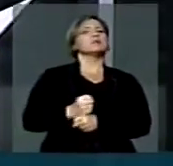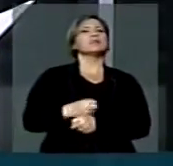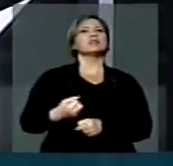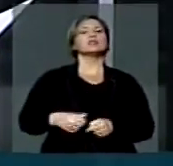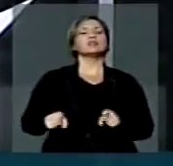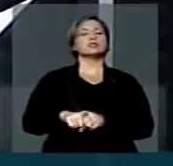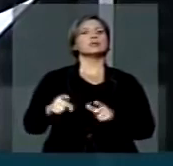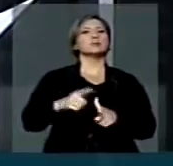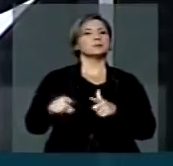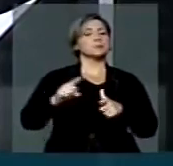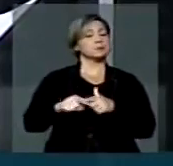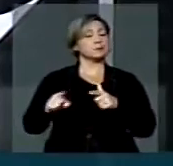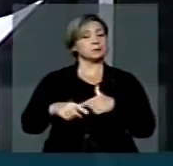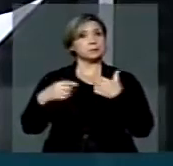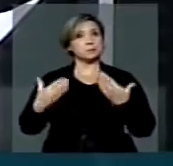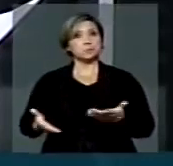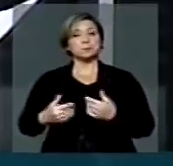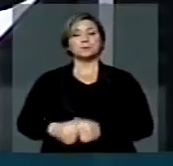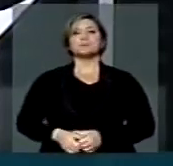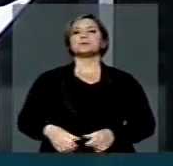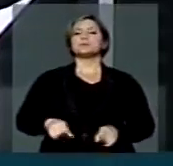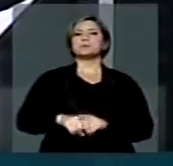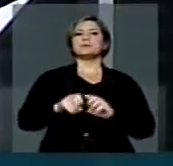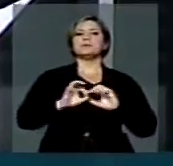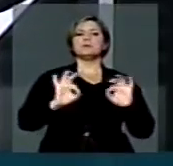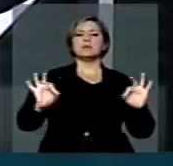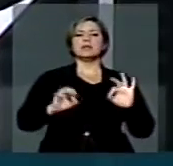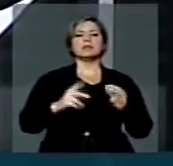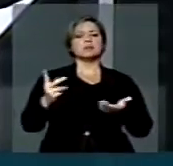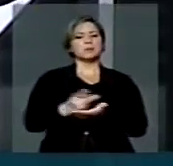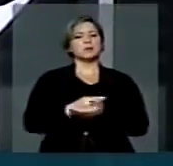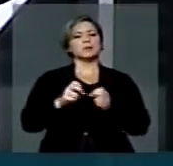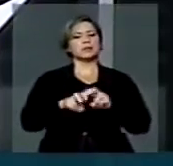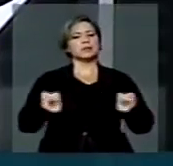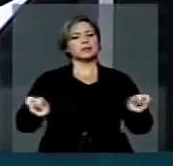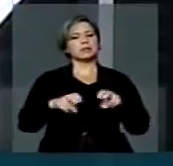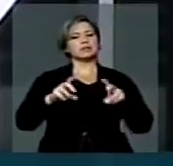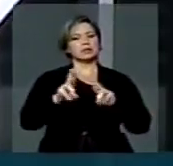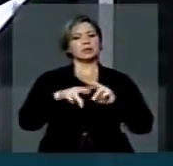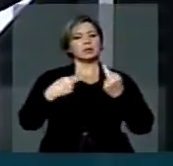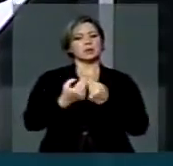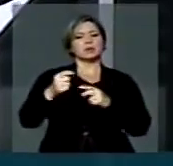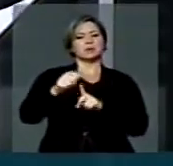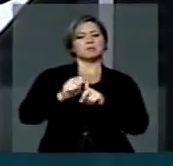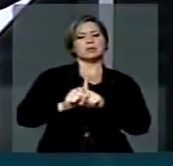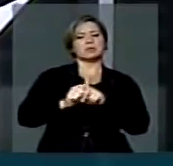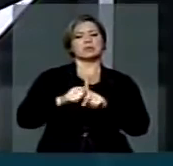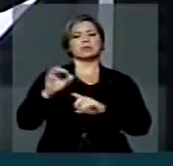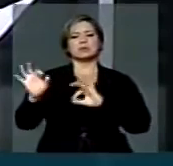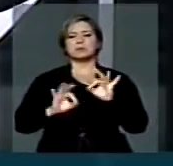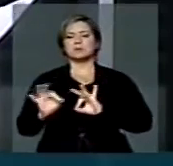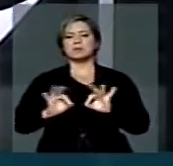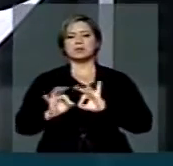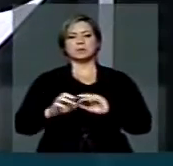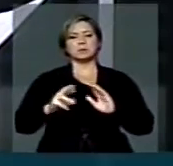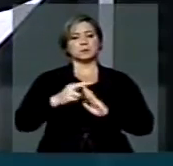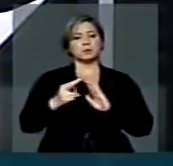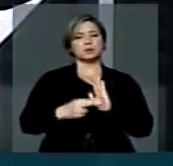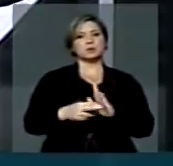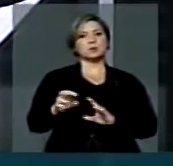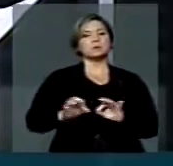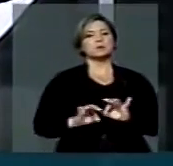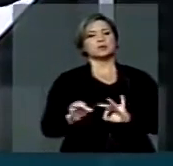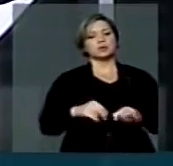em confronto direto. A mesa é uma atividade mensal, cujo objetivo é agilizar os processos de regularização.